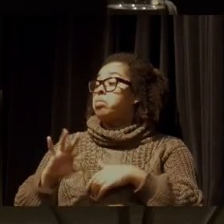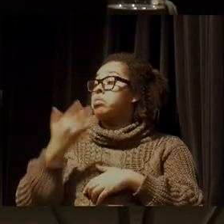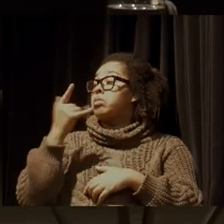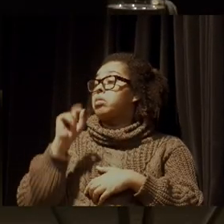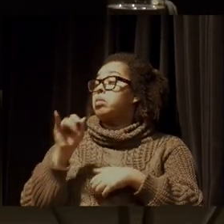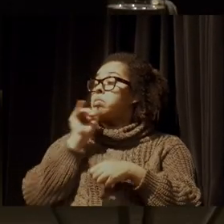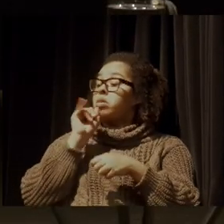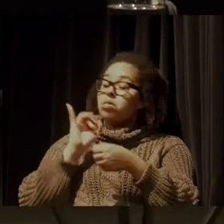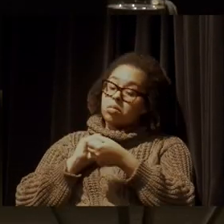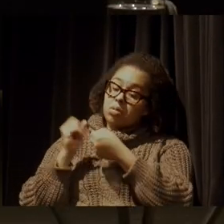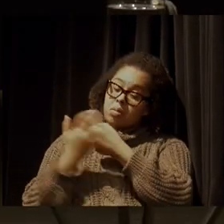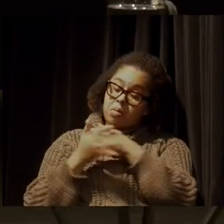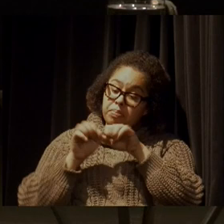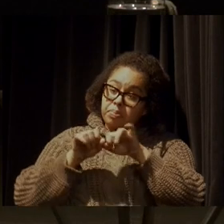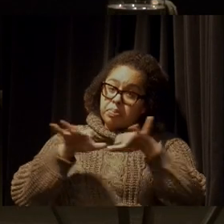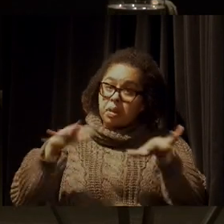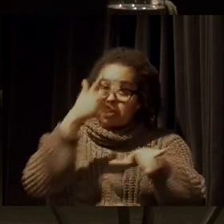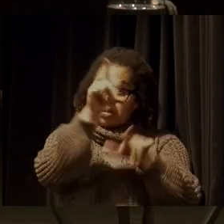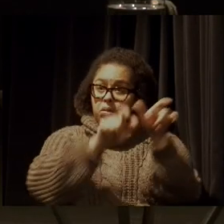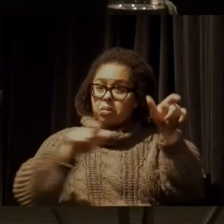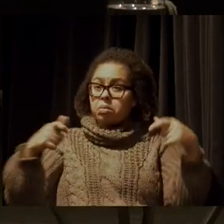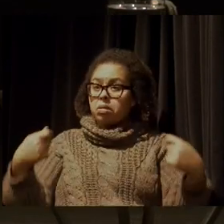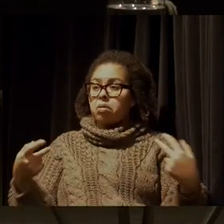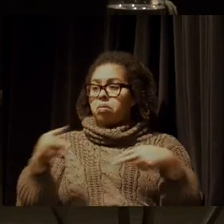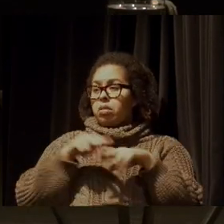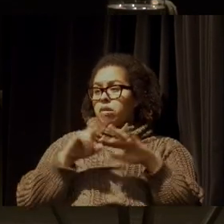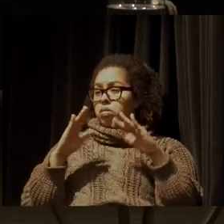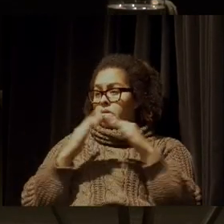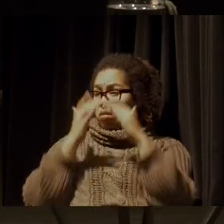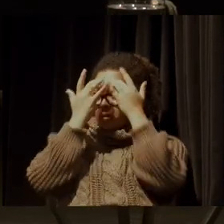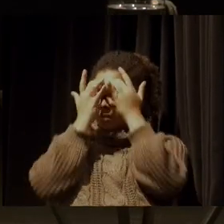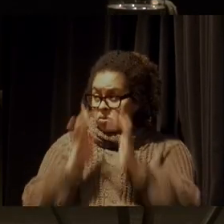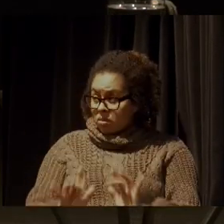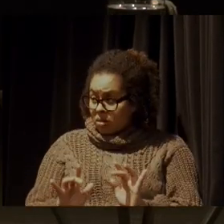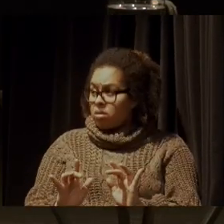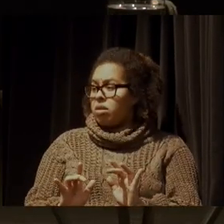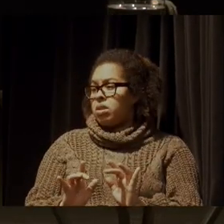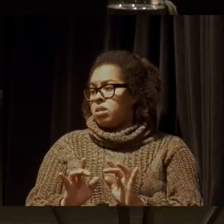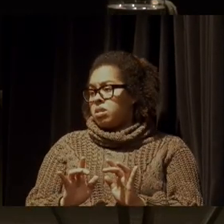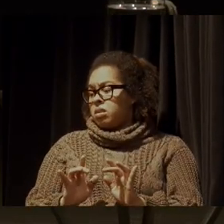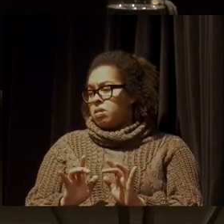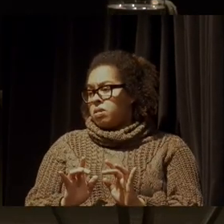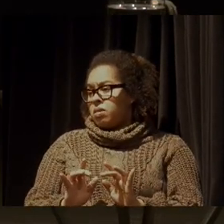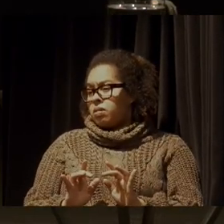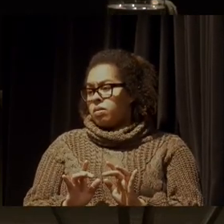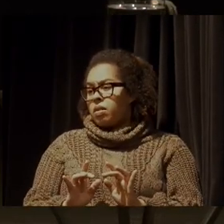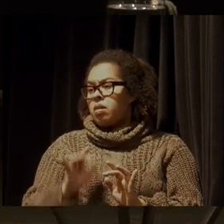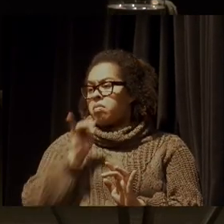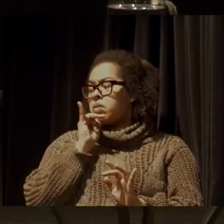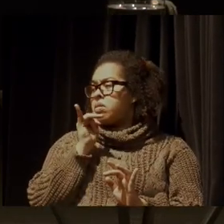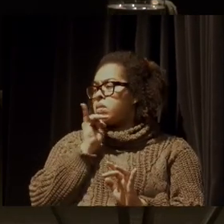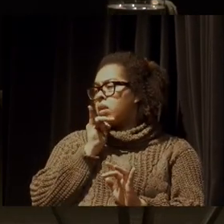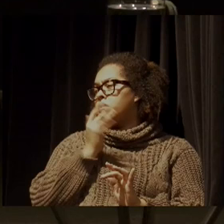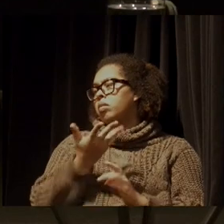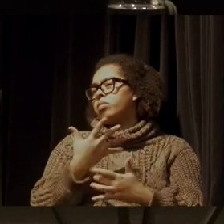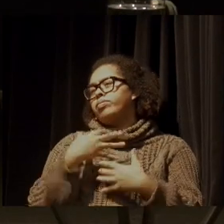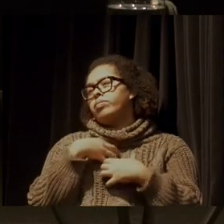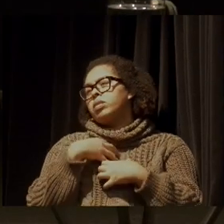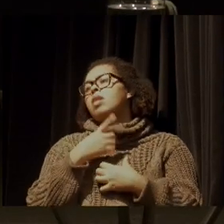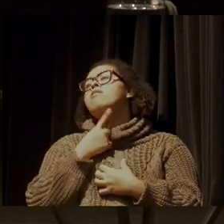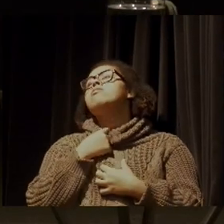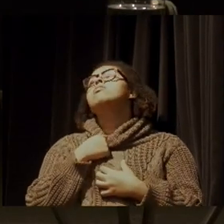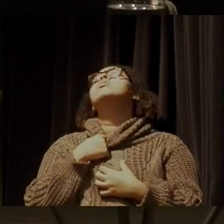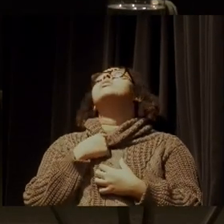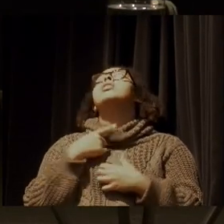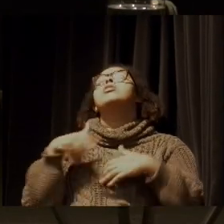forçou todo mundo a ir para dentro de casa e eu não sei se essa disponibilidade, essa vontade de estar na